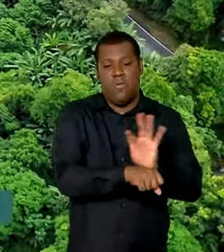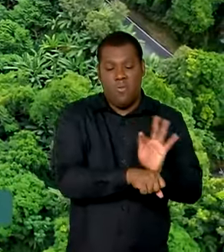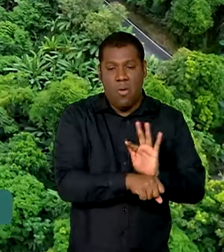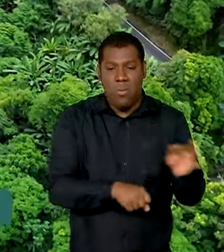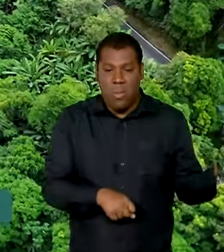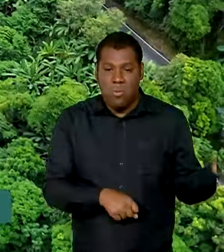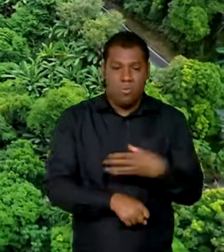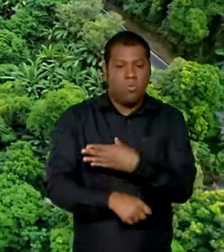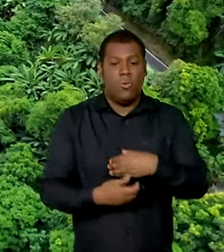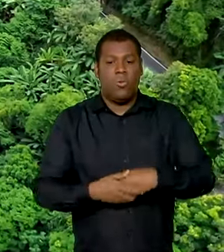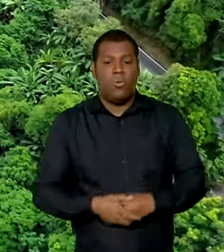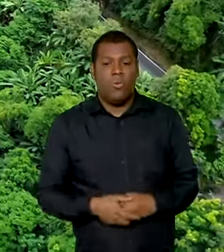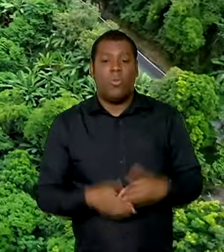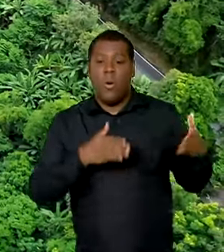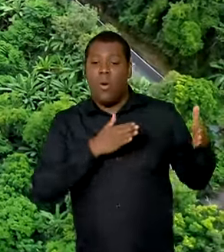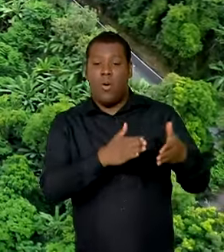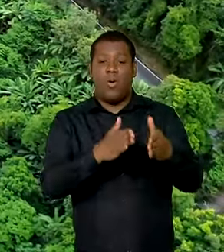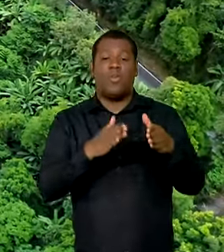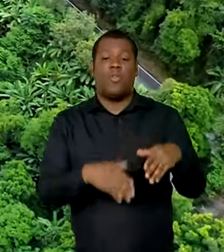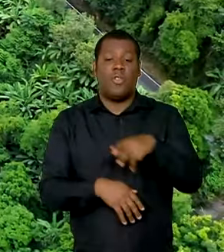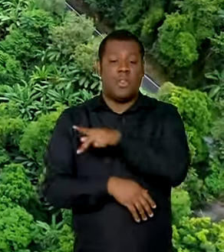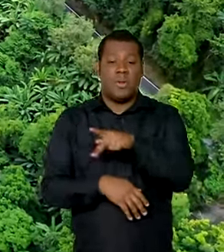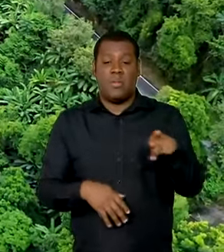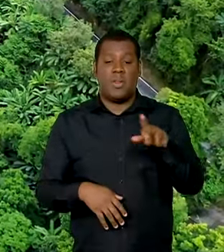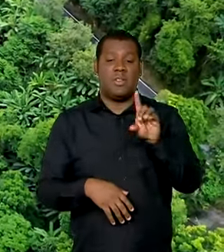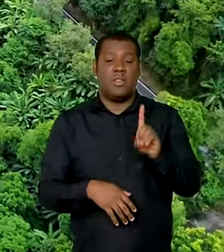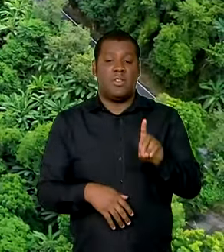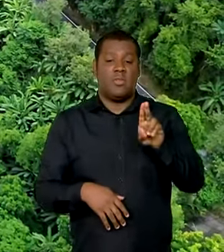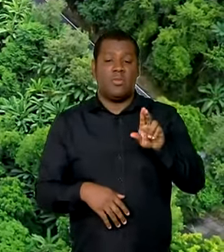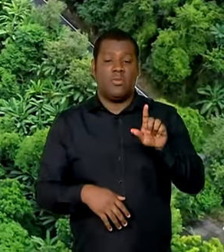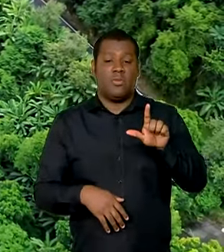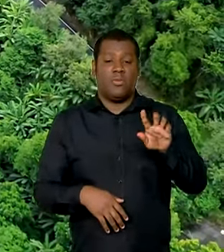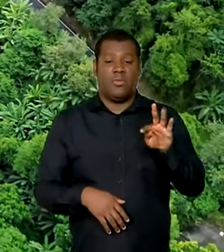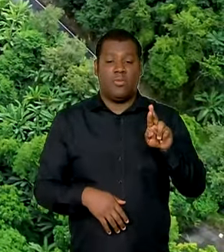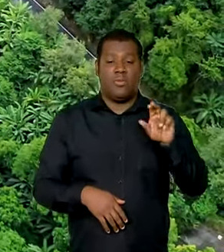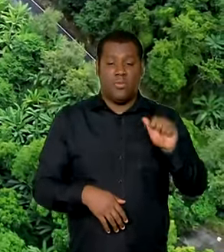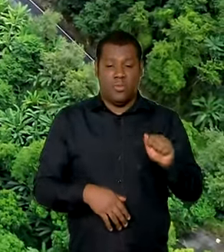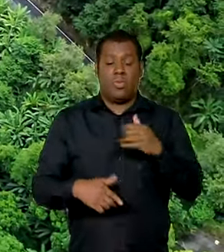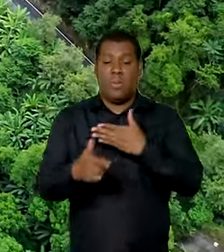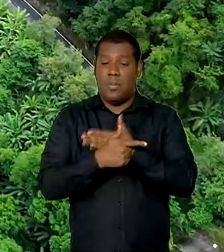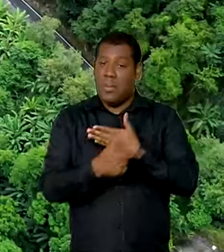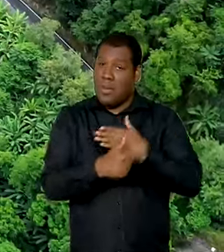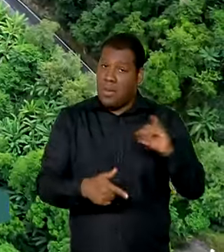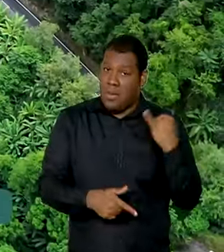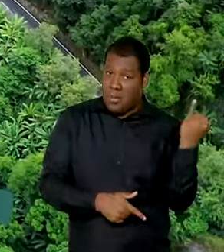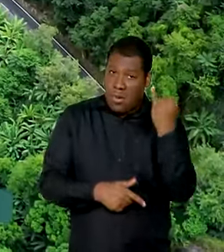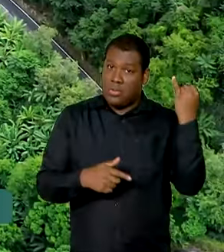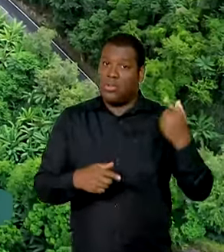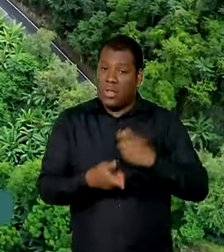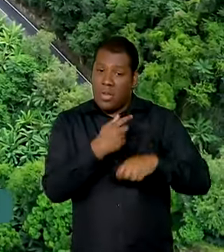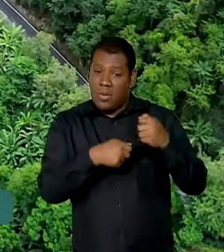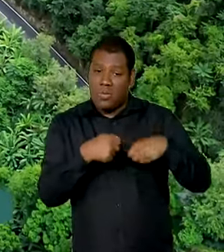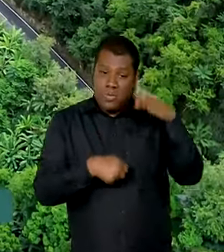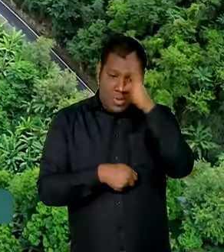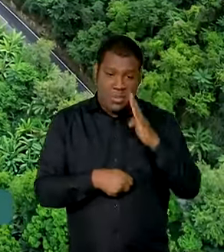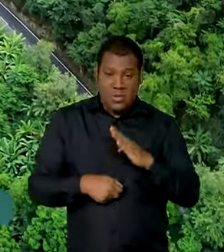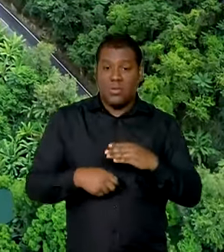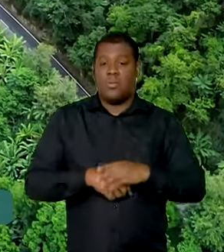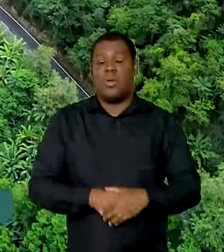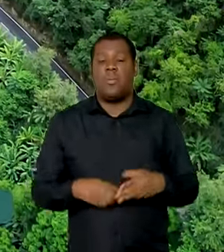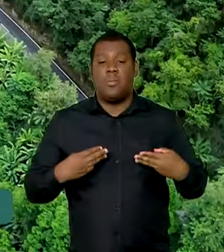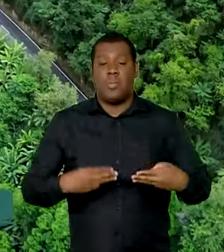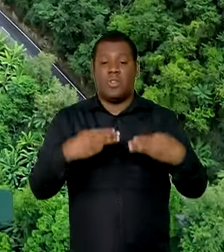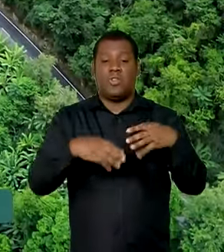Presidente Dutra desempenha importante papel na economia brasileira. Segundo o Ministério dos Transportes a rodovia é